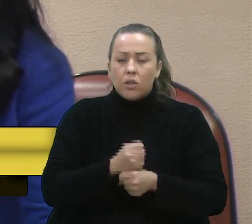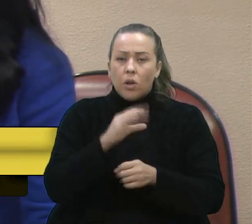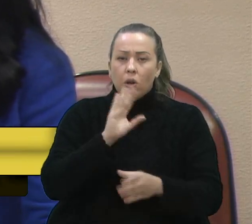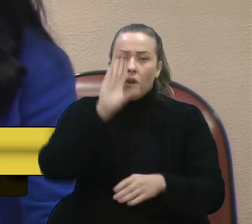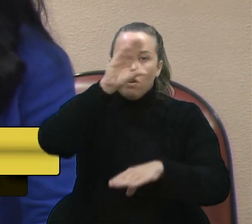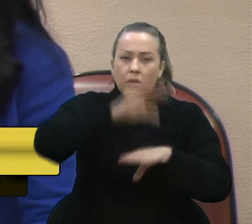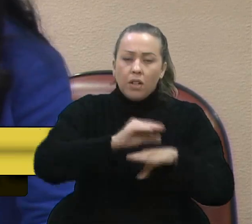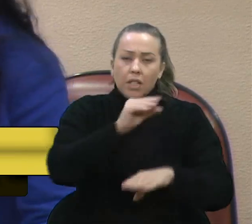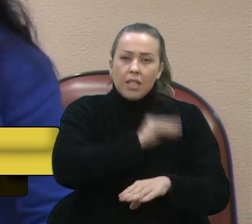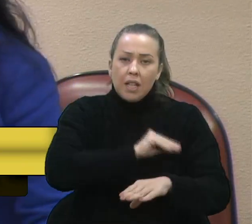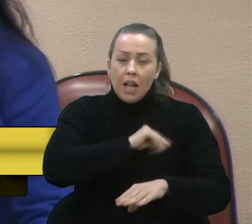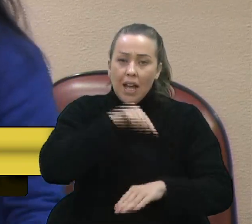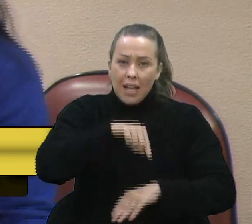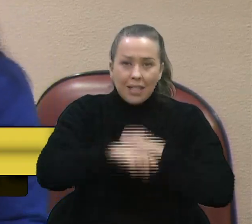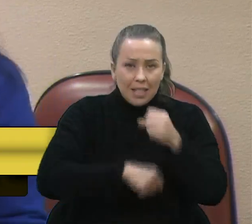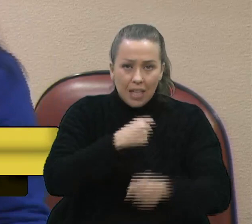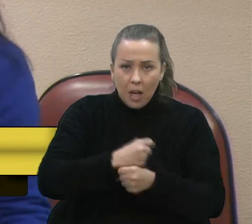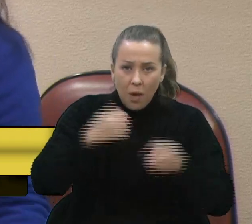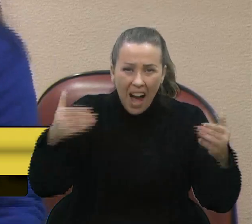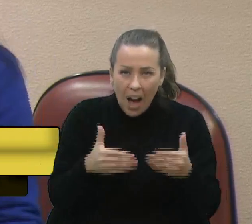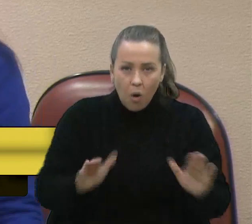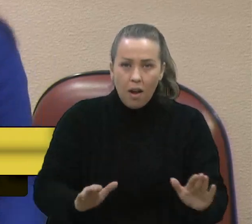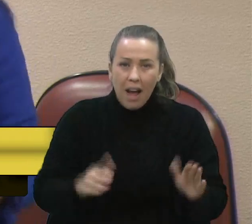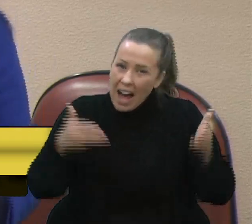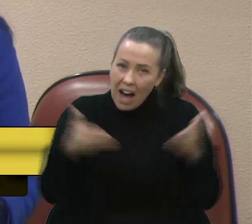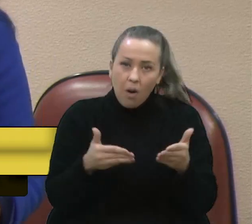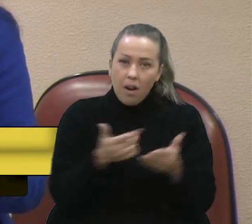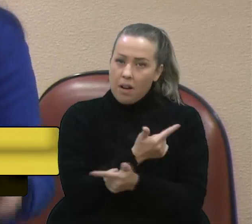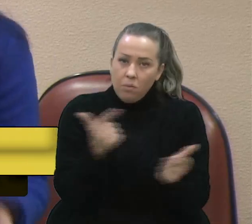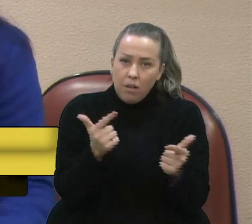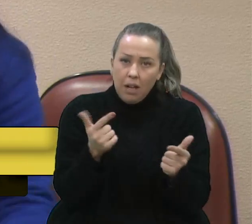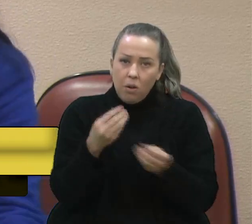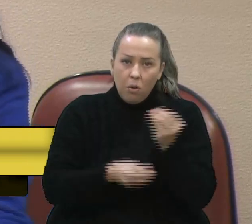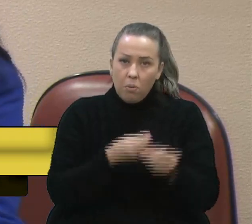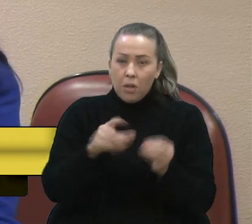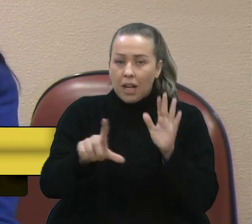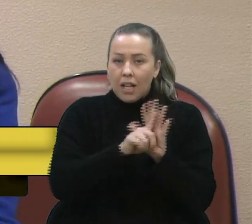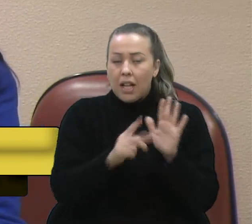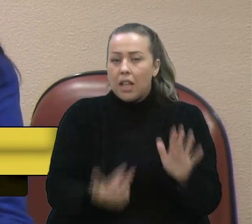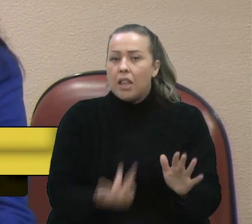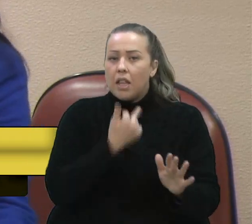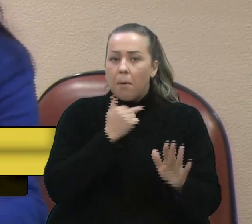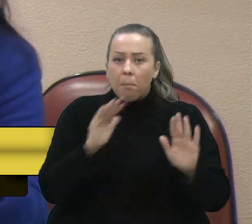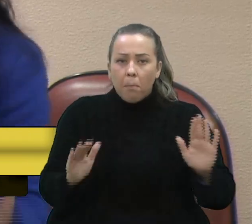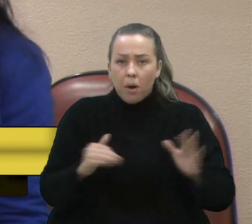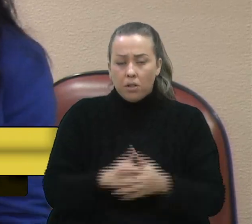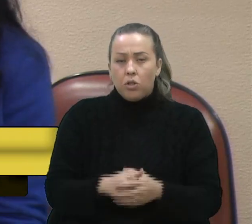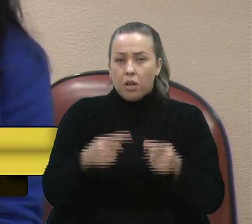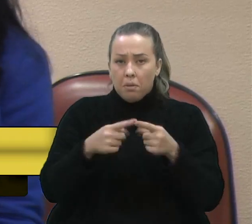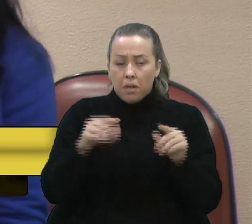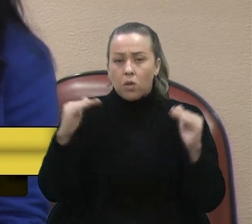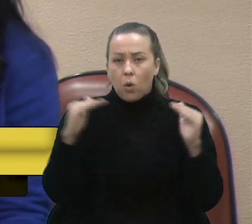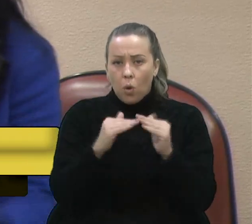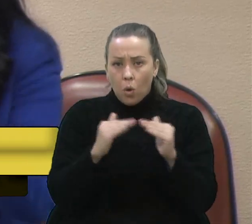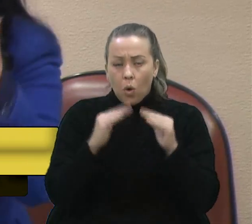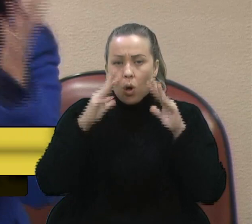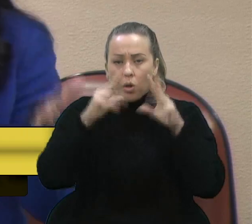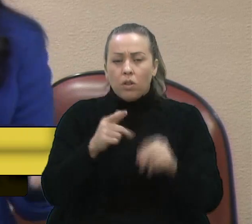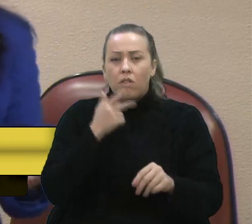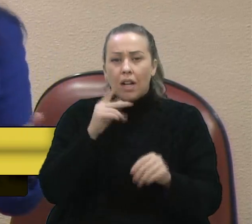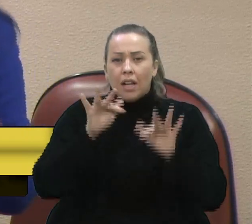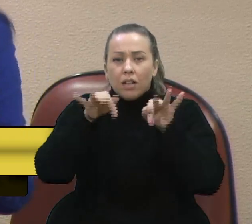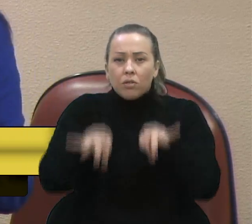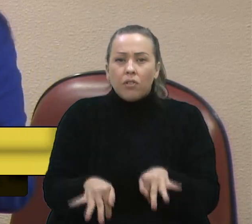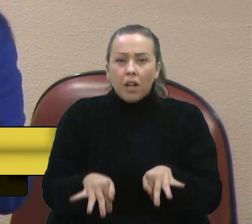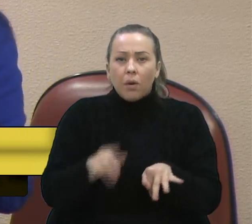das perdas salariais este ano agora, porque agora não pode, está na lei que não pode. Mas concordo plenamente quando diz lá no